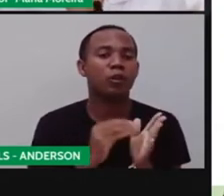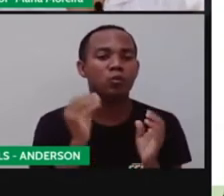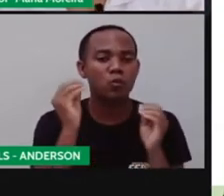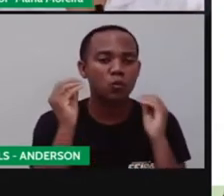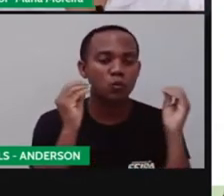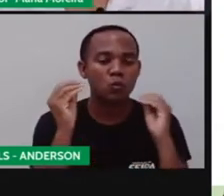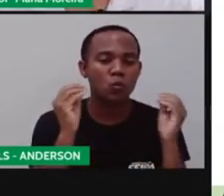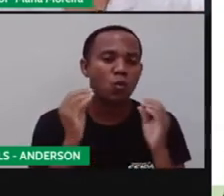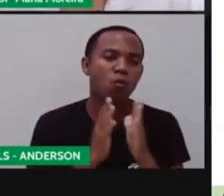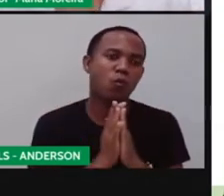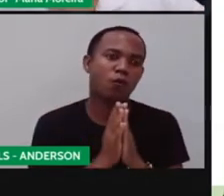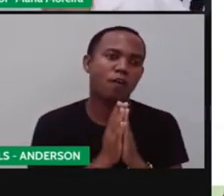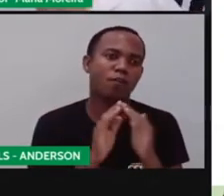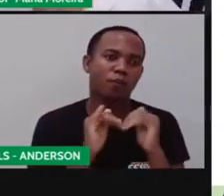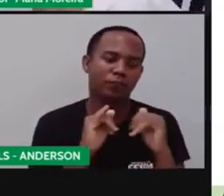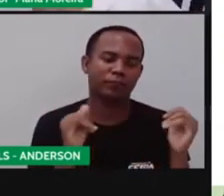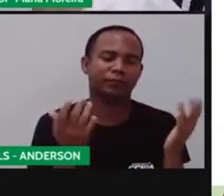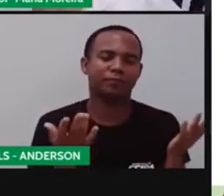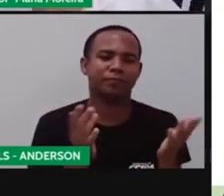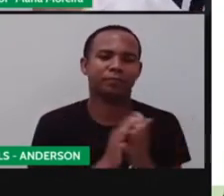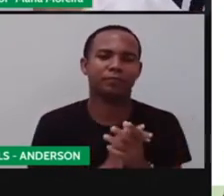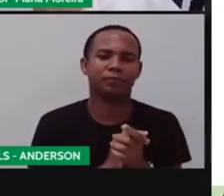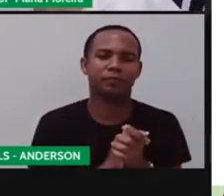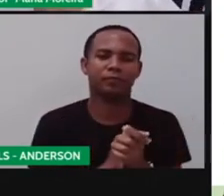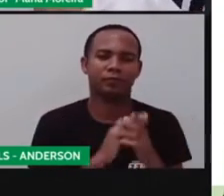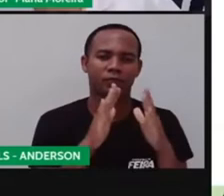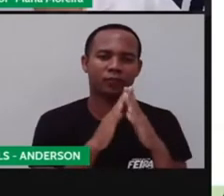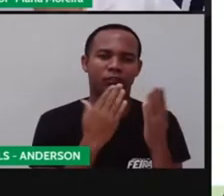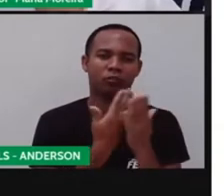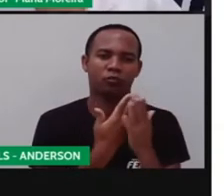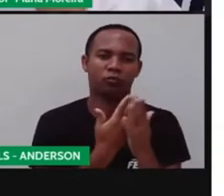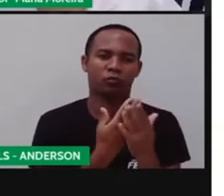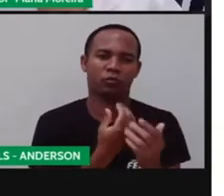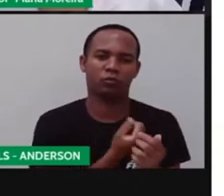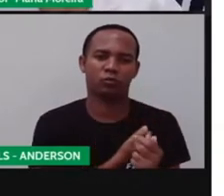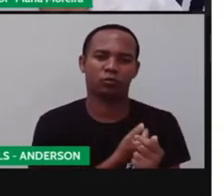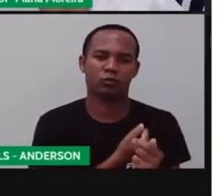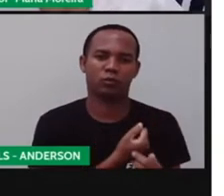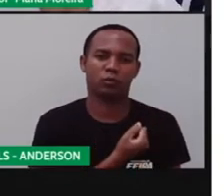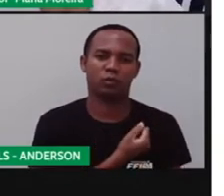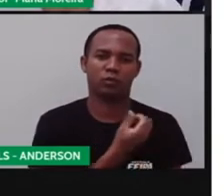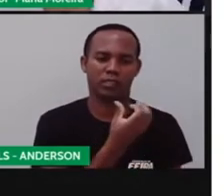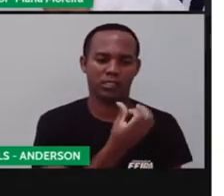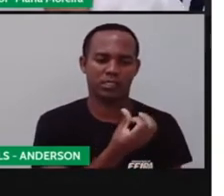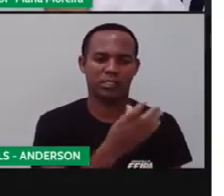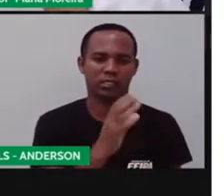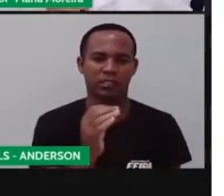vocês. Por favor, né? Vamos lá. Nossa aula de número 60. Vamos começar.